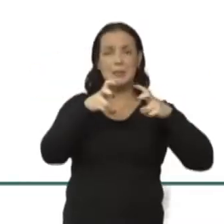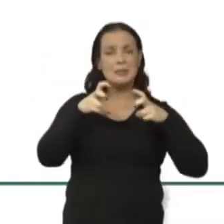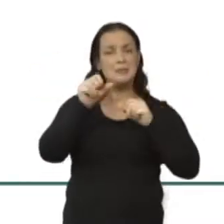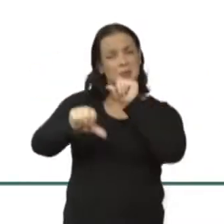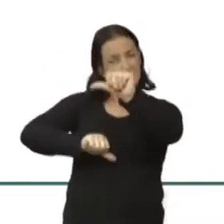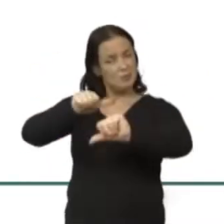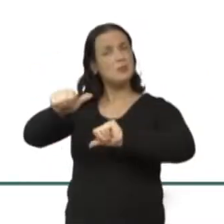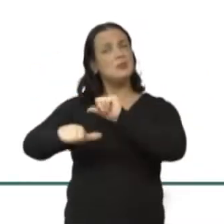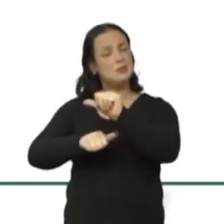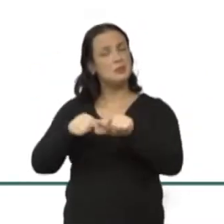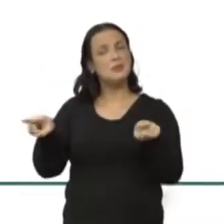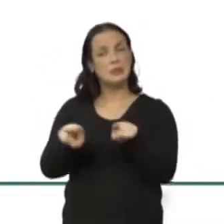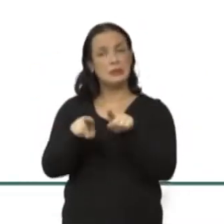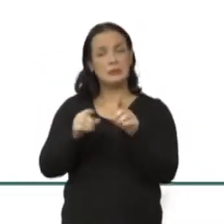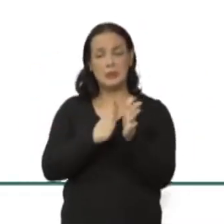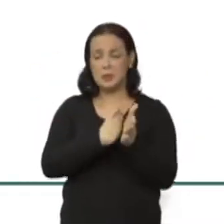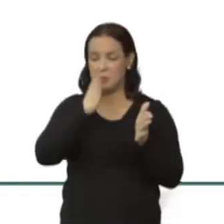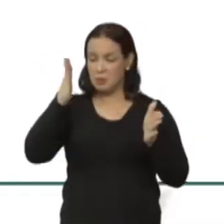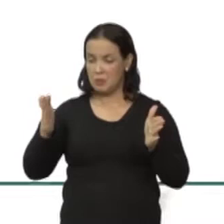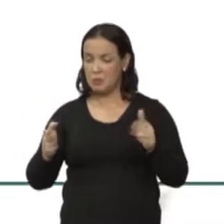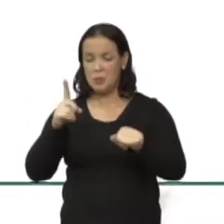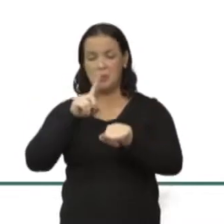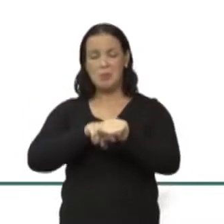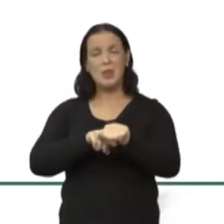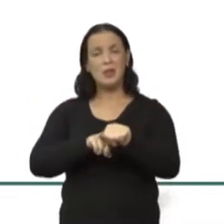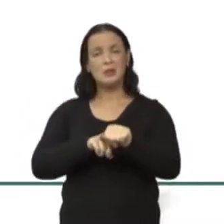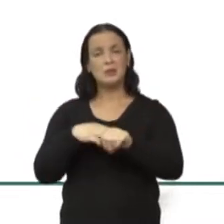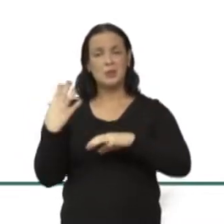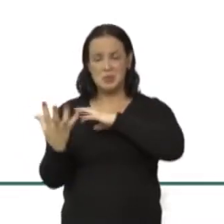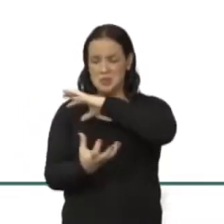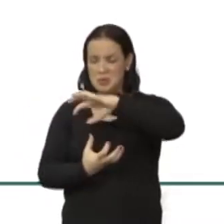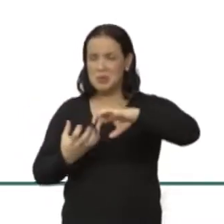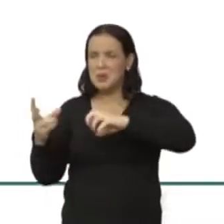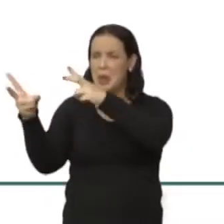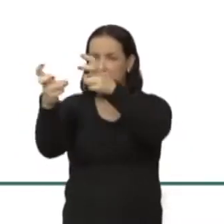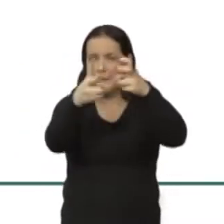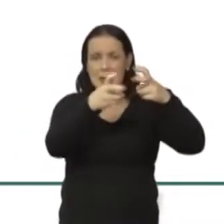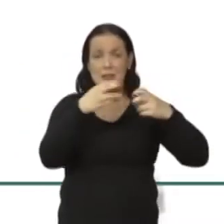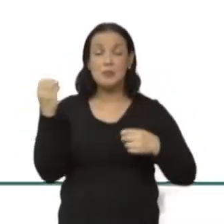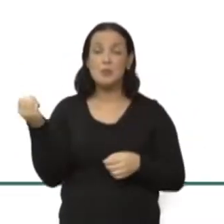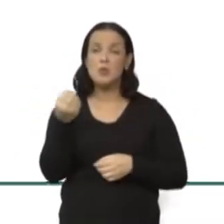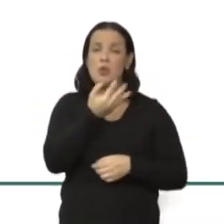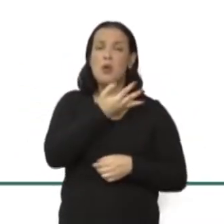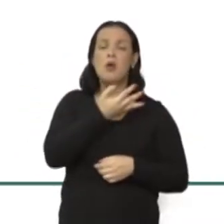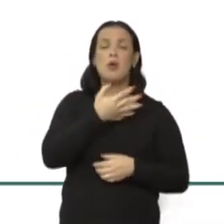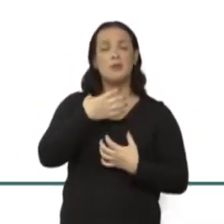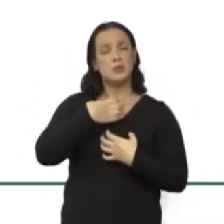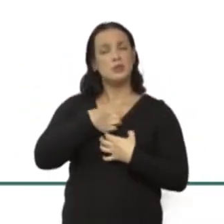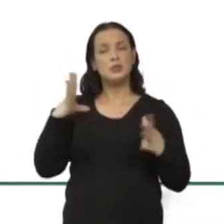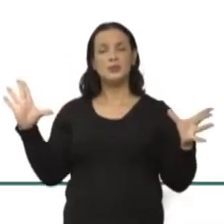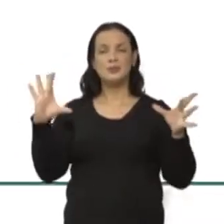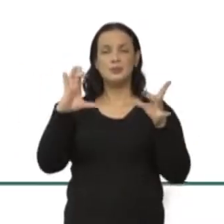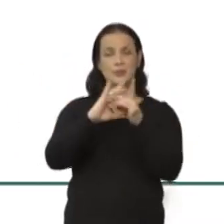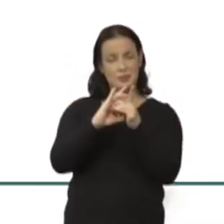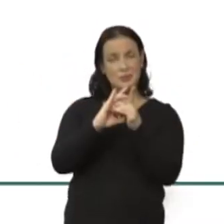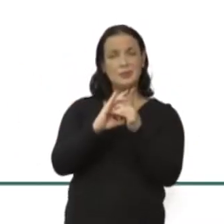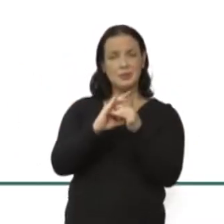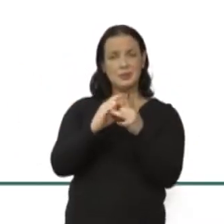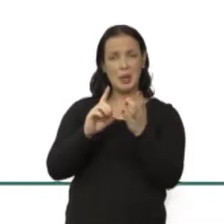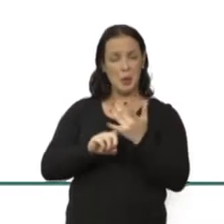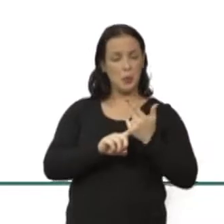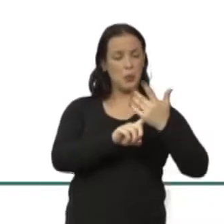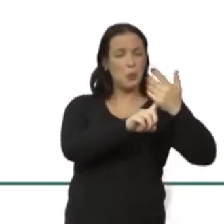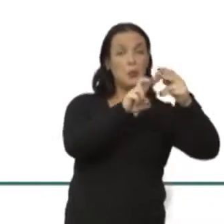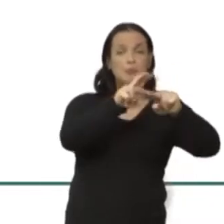também com esse momento de crise, com esse novo olhar para formas de se conectar a partir da tecnologia?